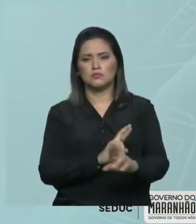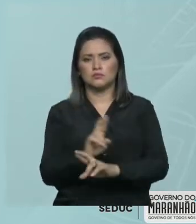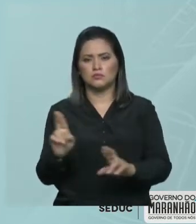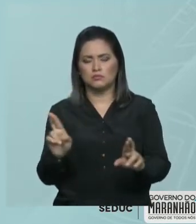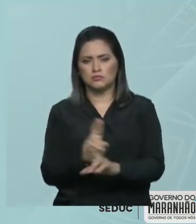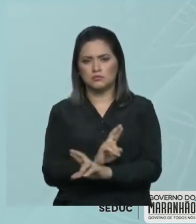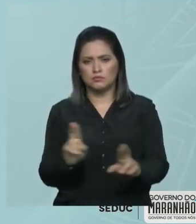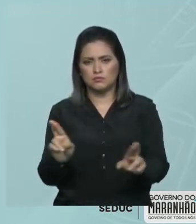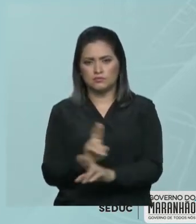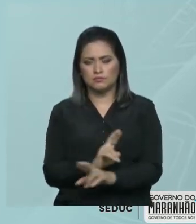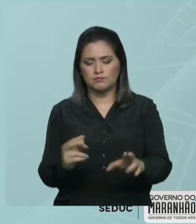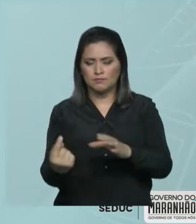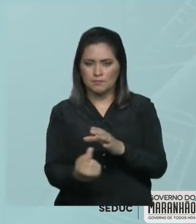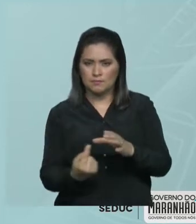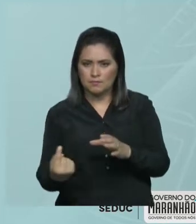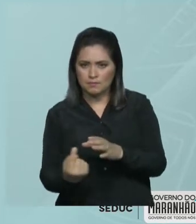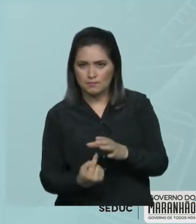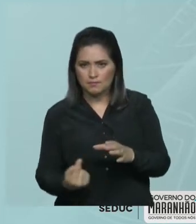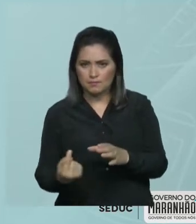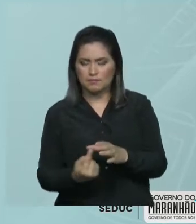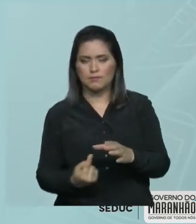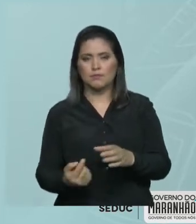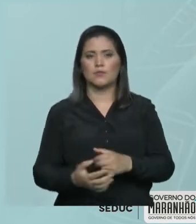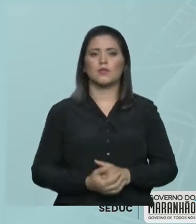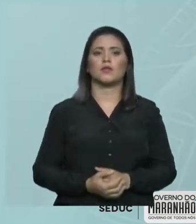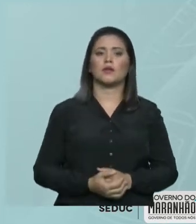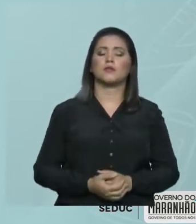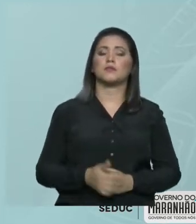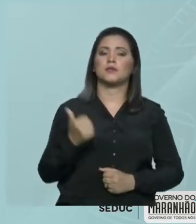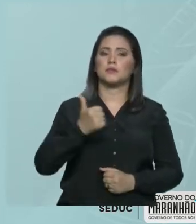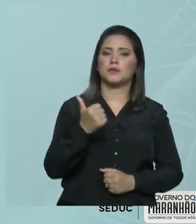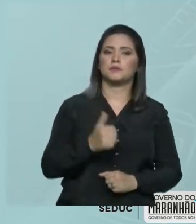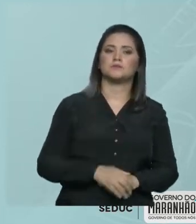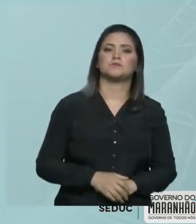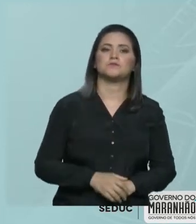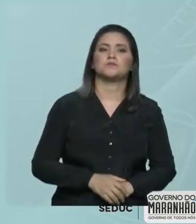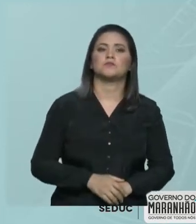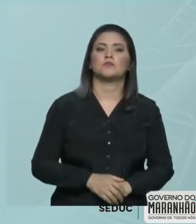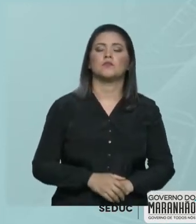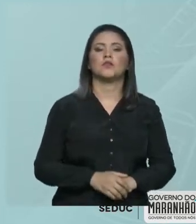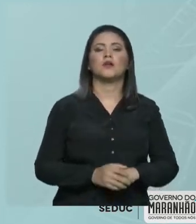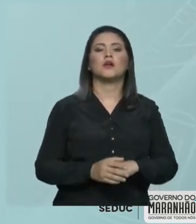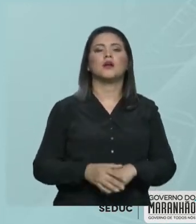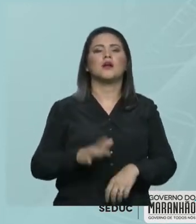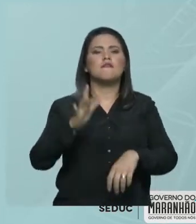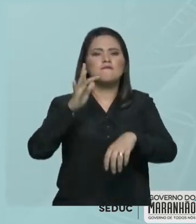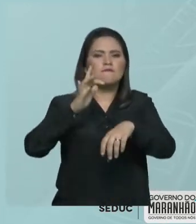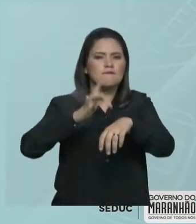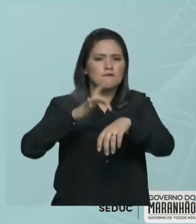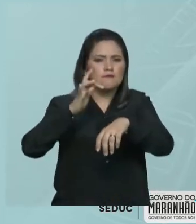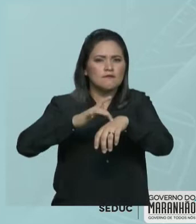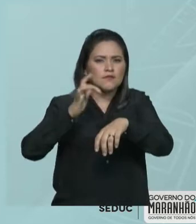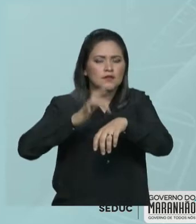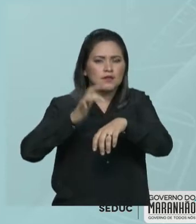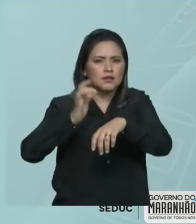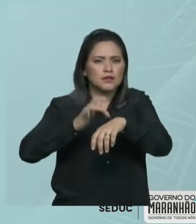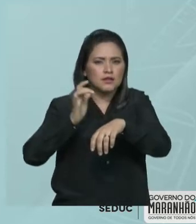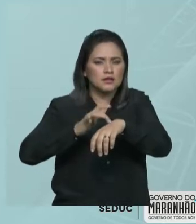praticar? Primeira questão. Um balão volumétrico, que é uma vidra-areia de laboratório, tem 250